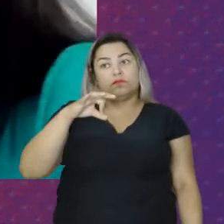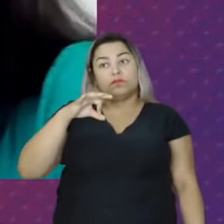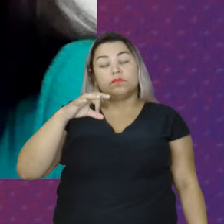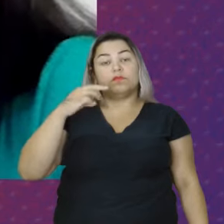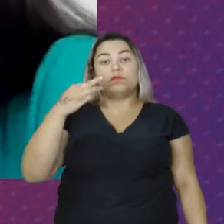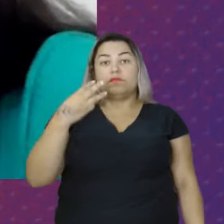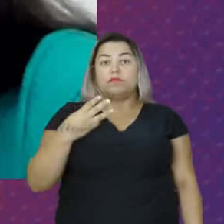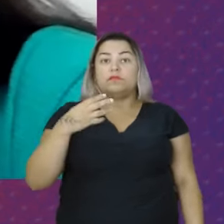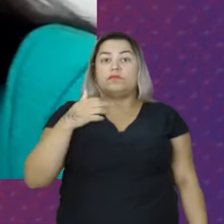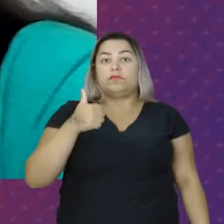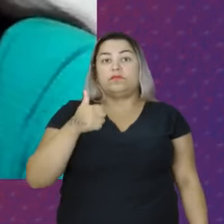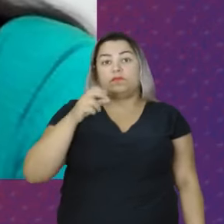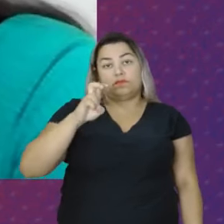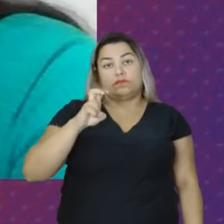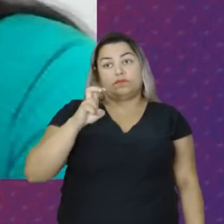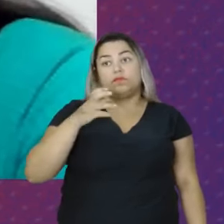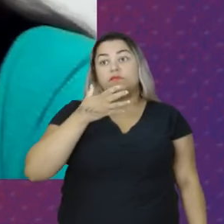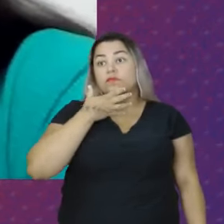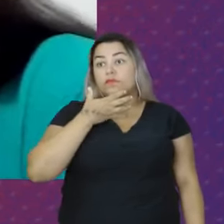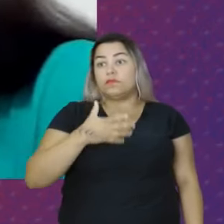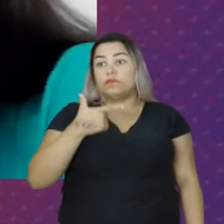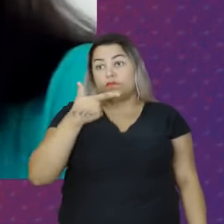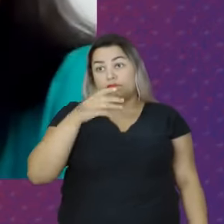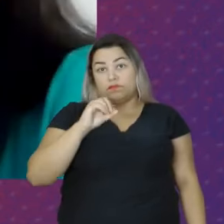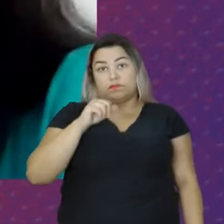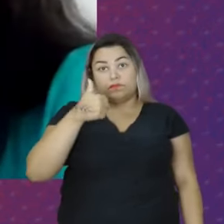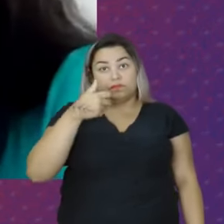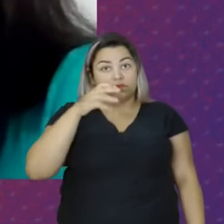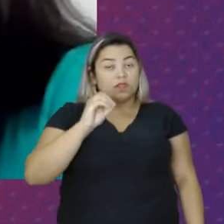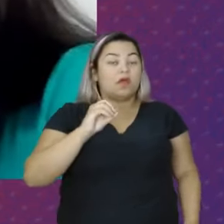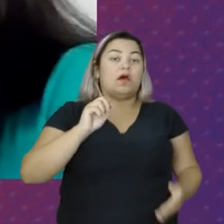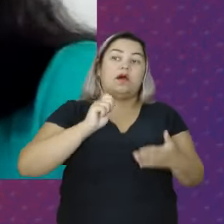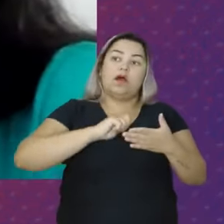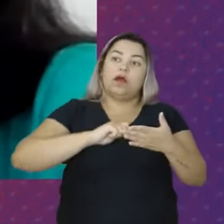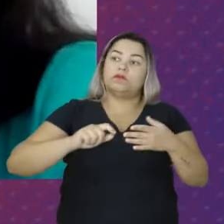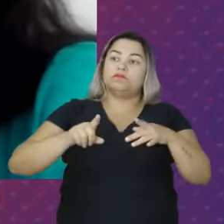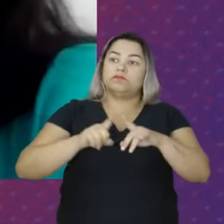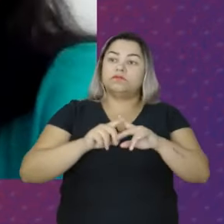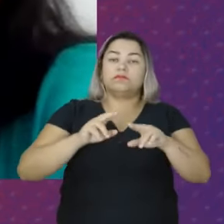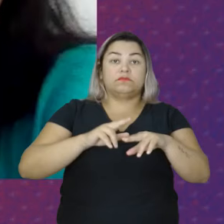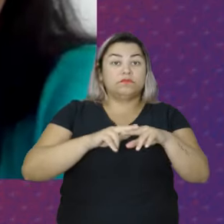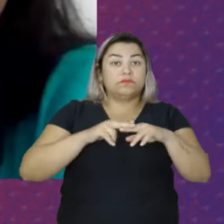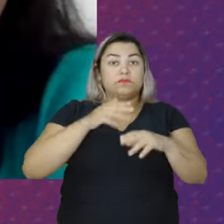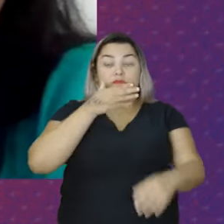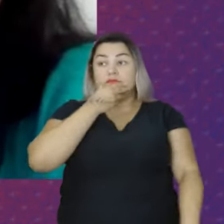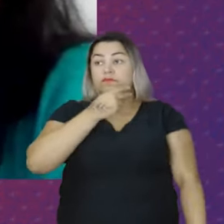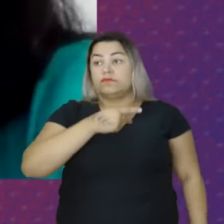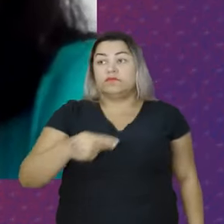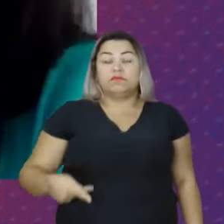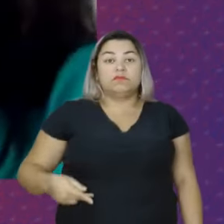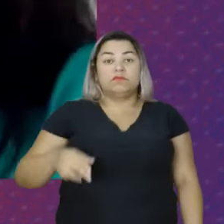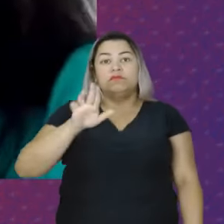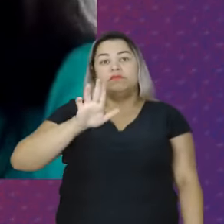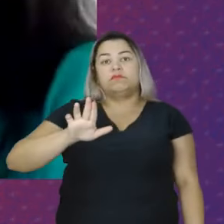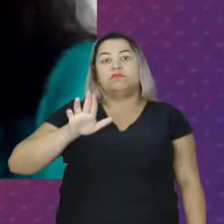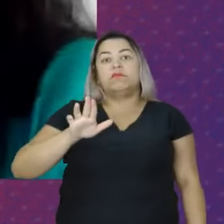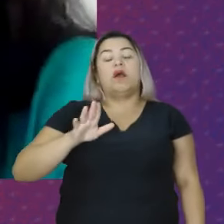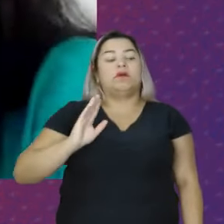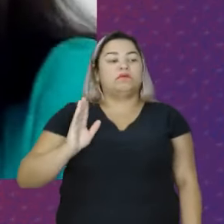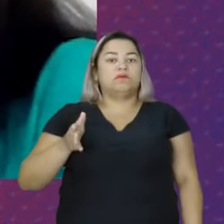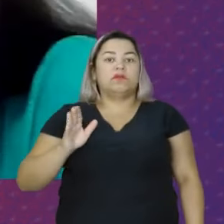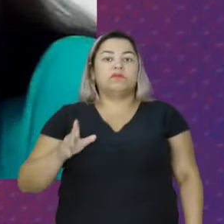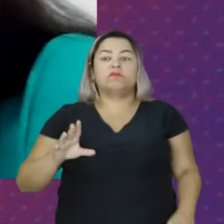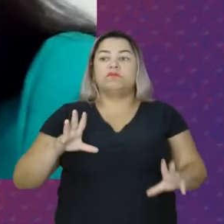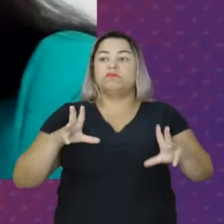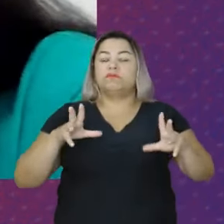De 15 de dezembro De 2010 Assinado Pelo então Presidente Lula E aí lá estão Todas as